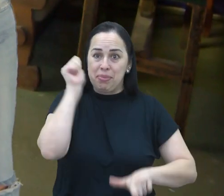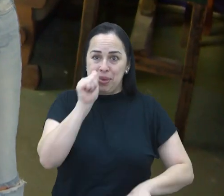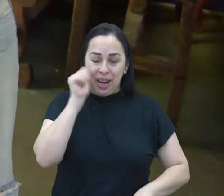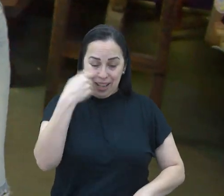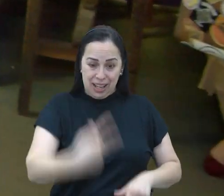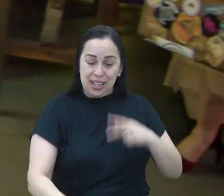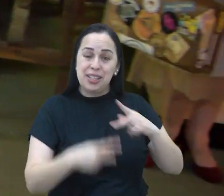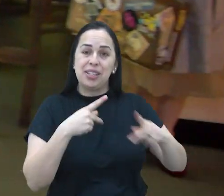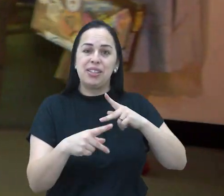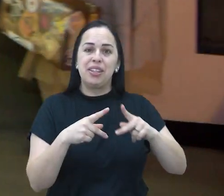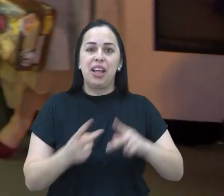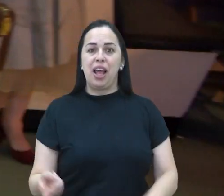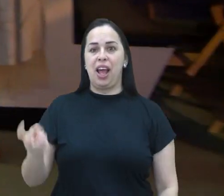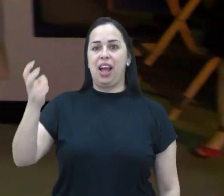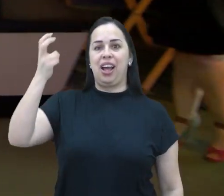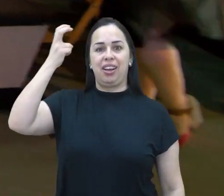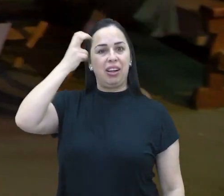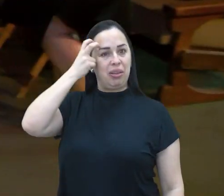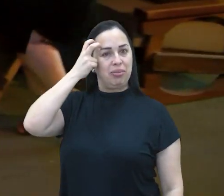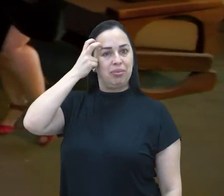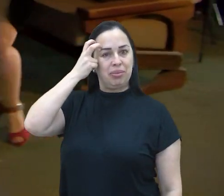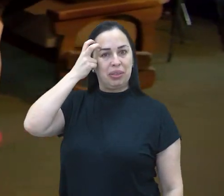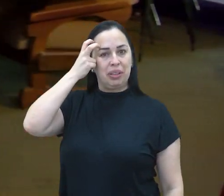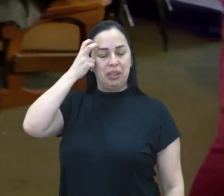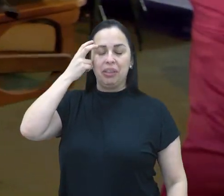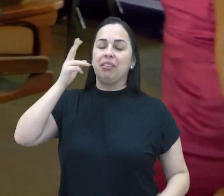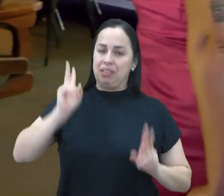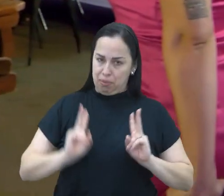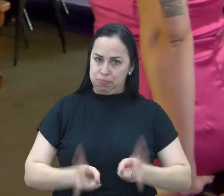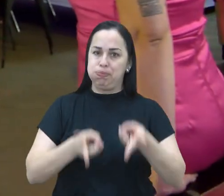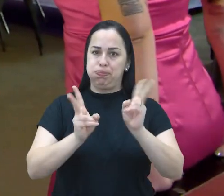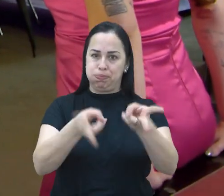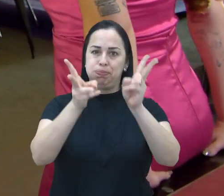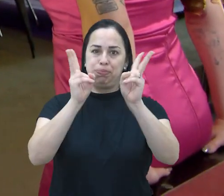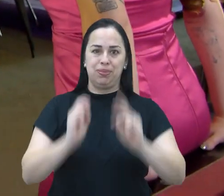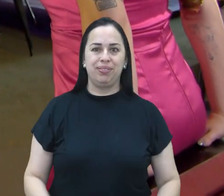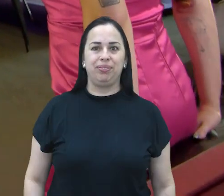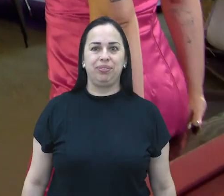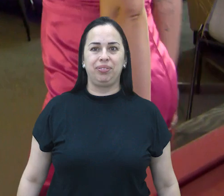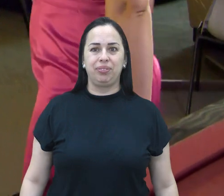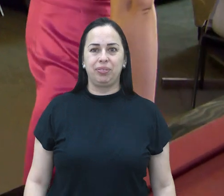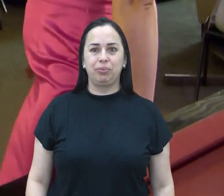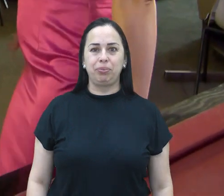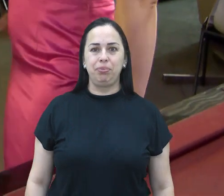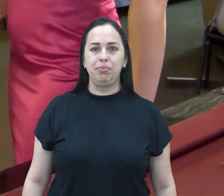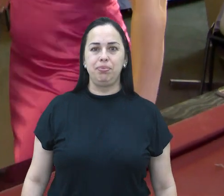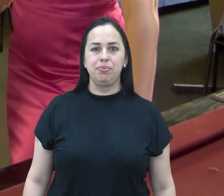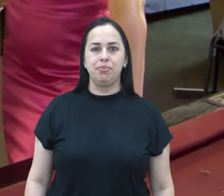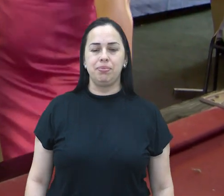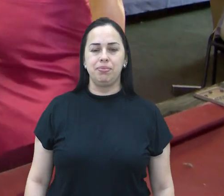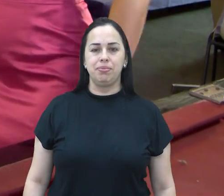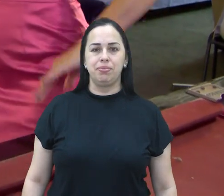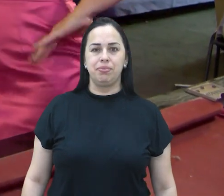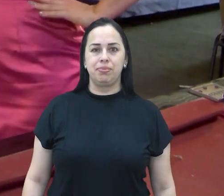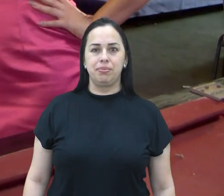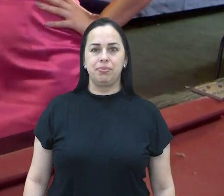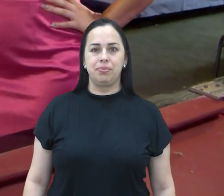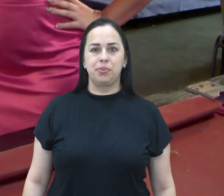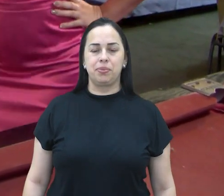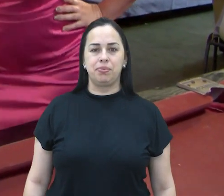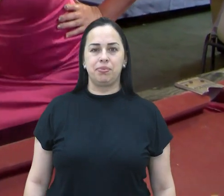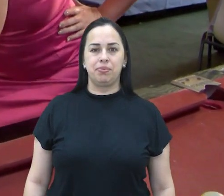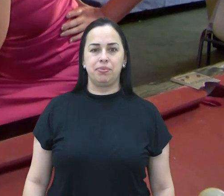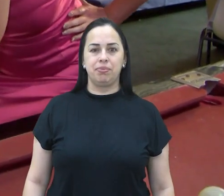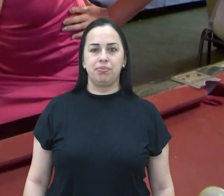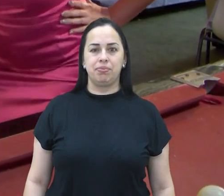ainda estão presentes nos dias atuais. Para essas mulheres de São José dos Campos, a cultura vintage está mais viva do que nunca.